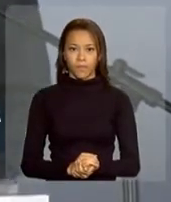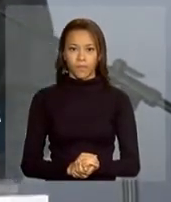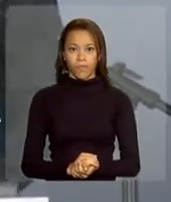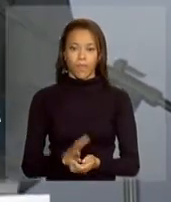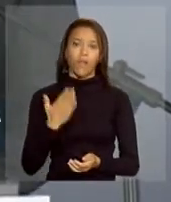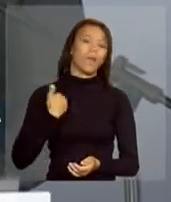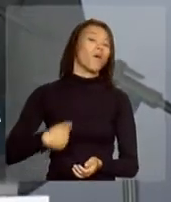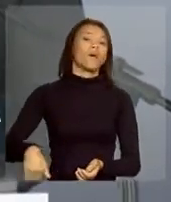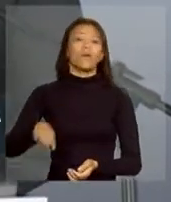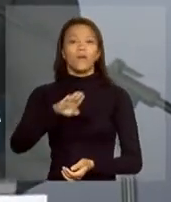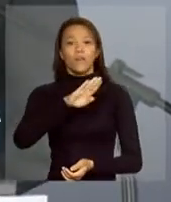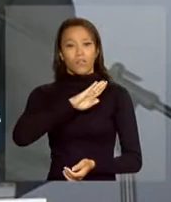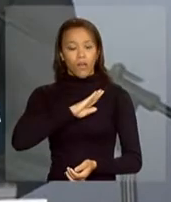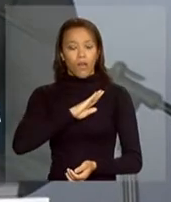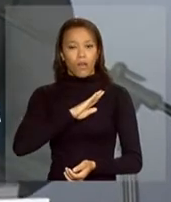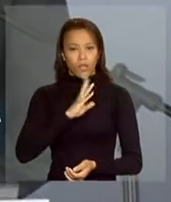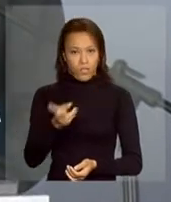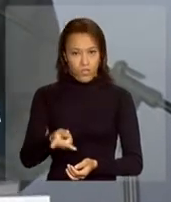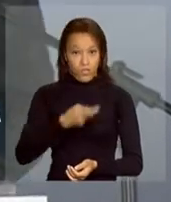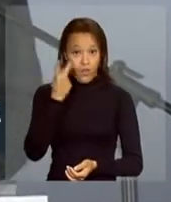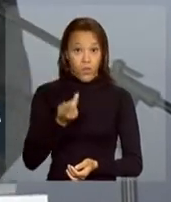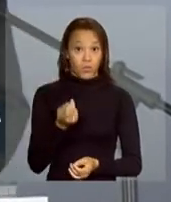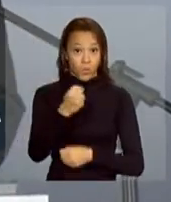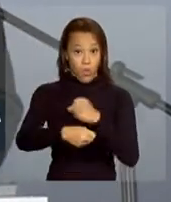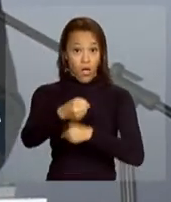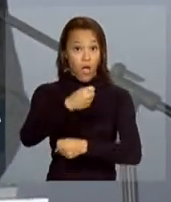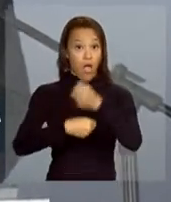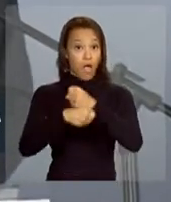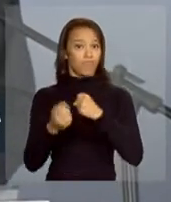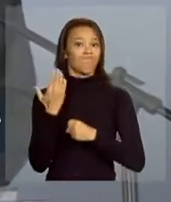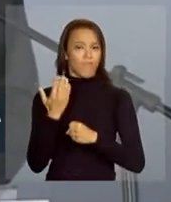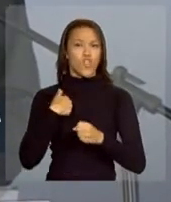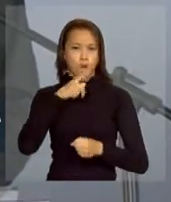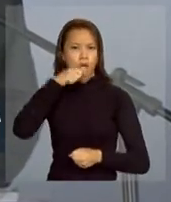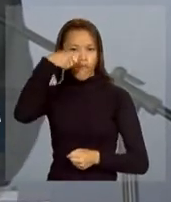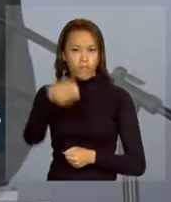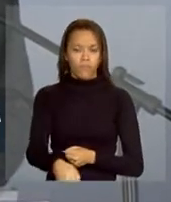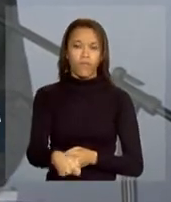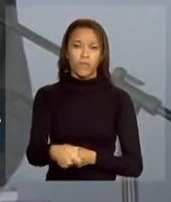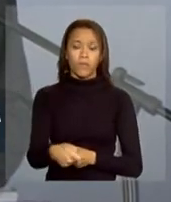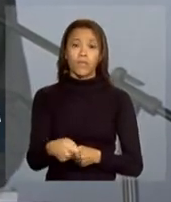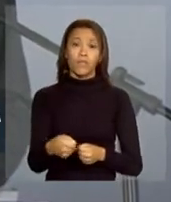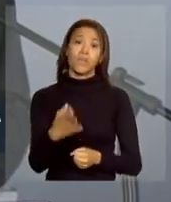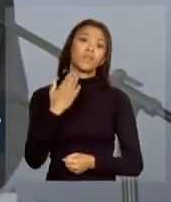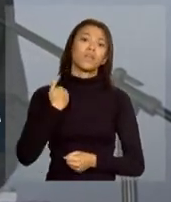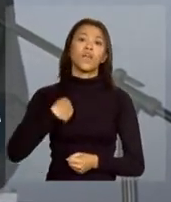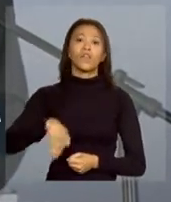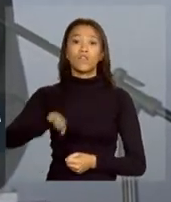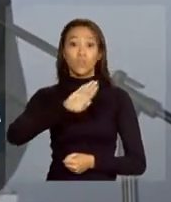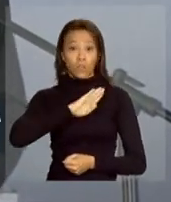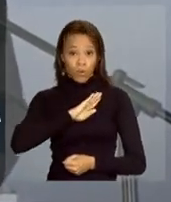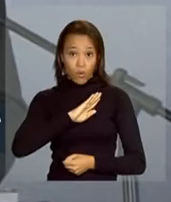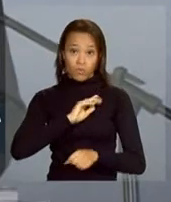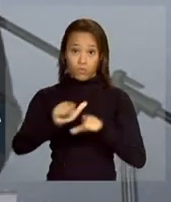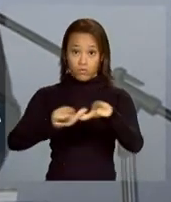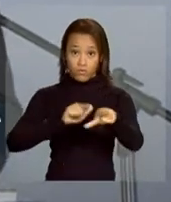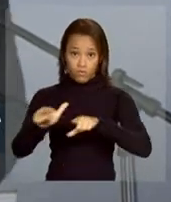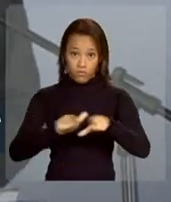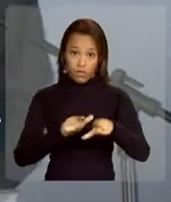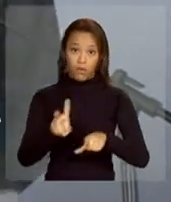Nós dissemos o ano passado, presidenta, e eu reafirmei que a nossa administração